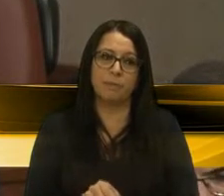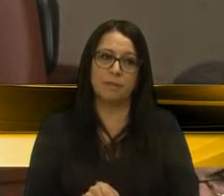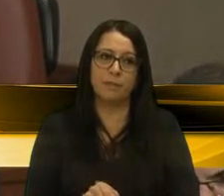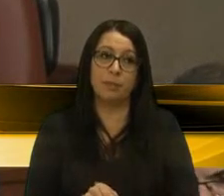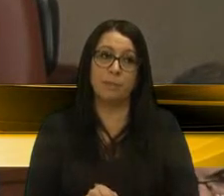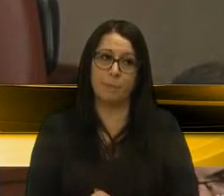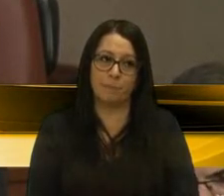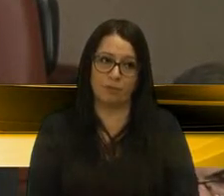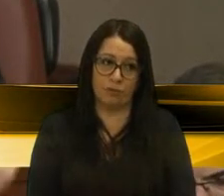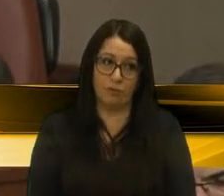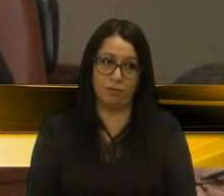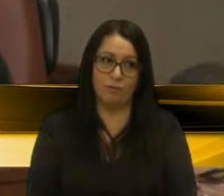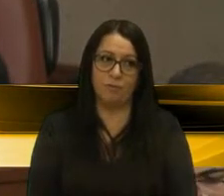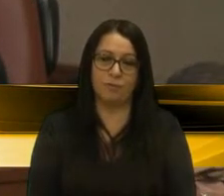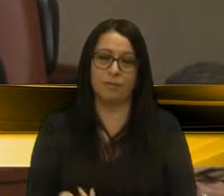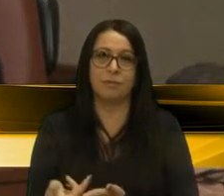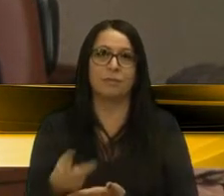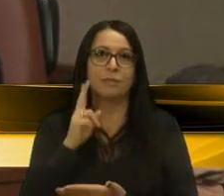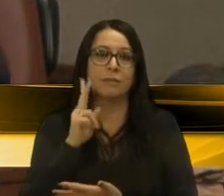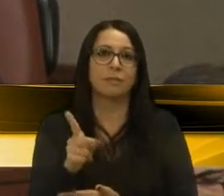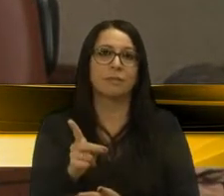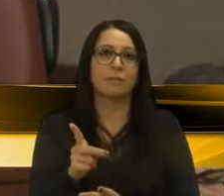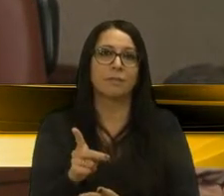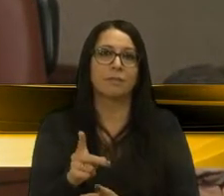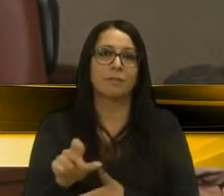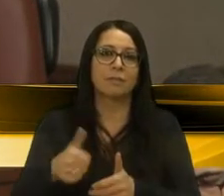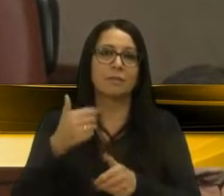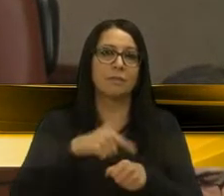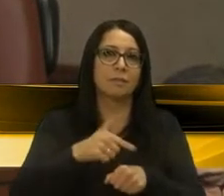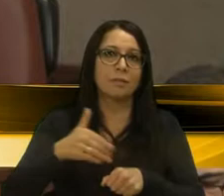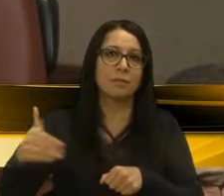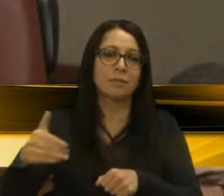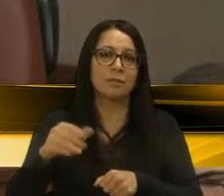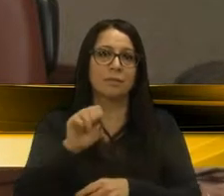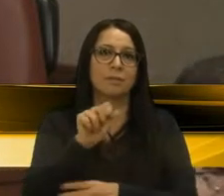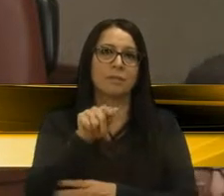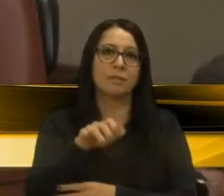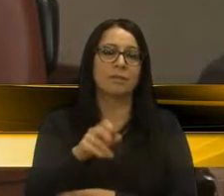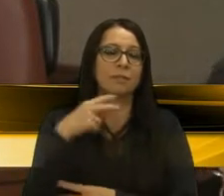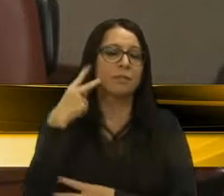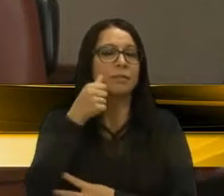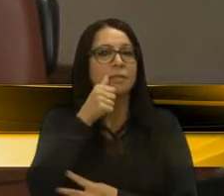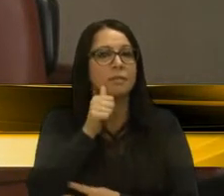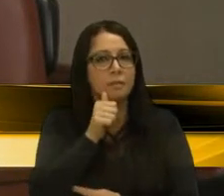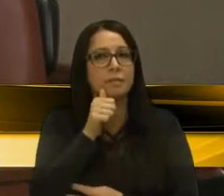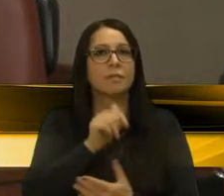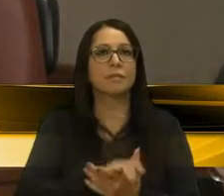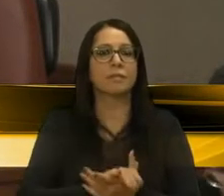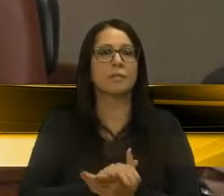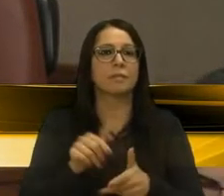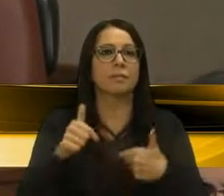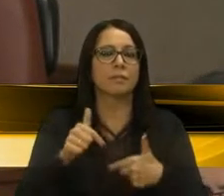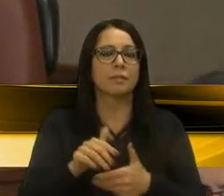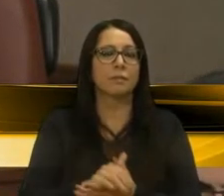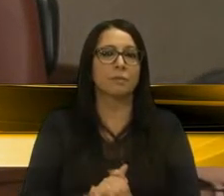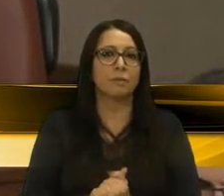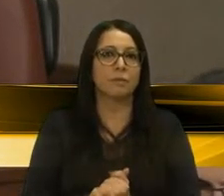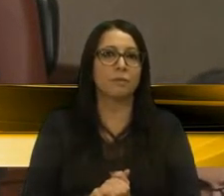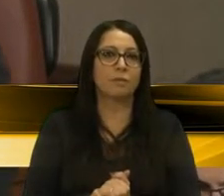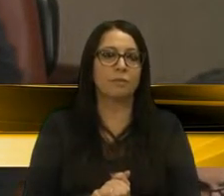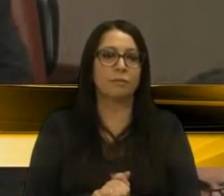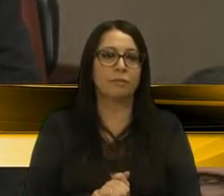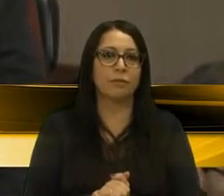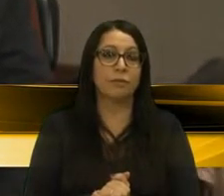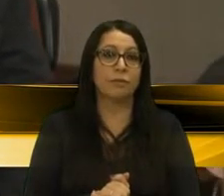para consumo humano. E no primeiro período que eu estive no Samai, vereadora Paula, o Samai fez um trabalho exaustivo,